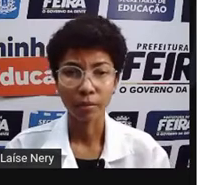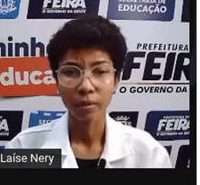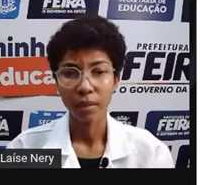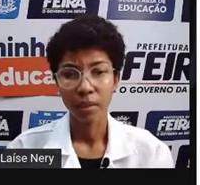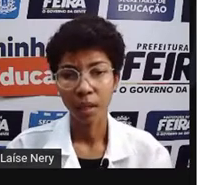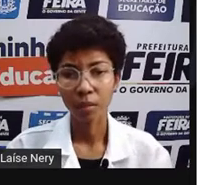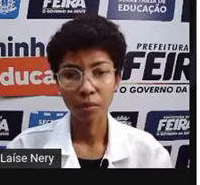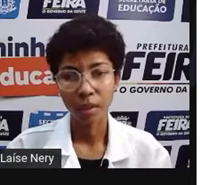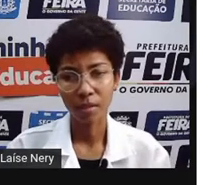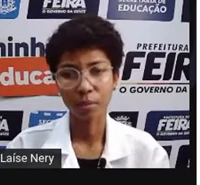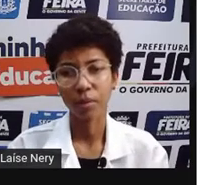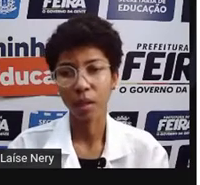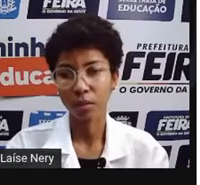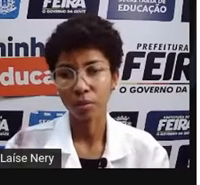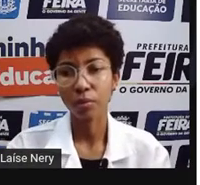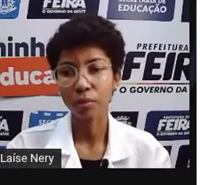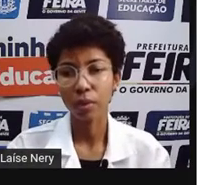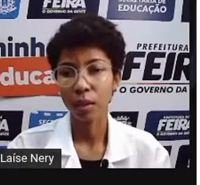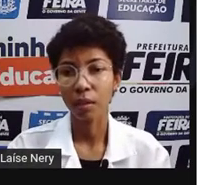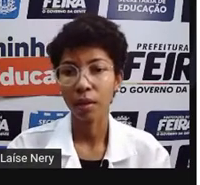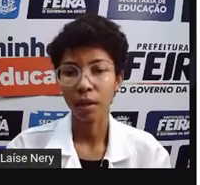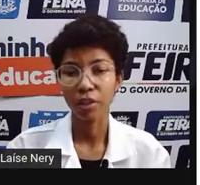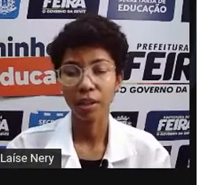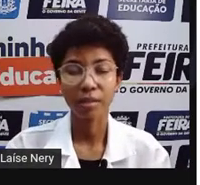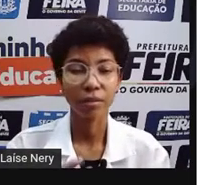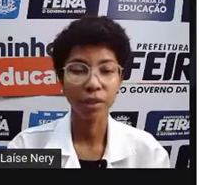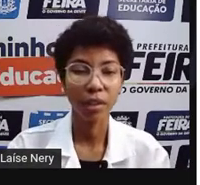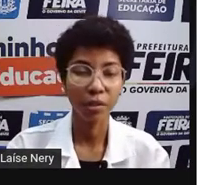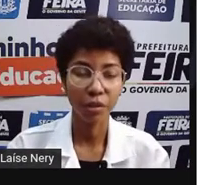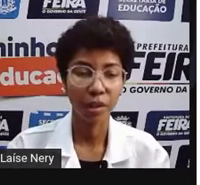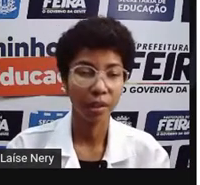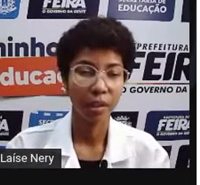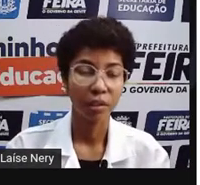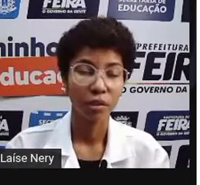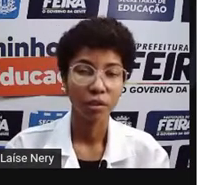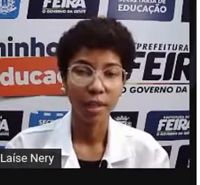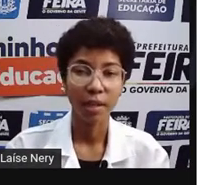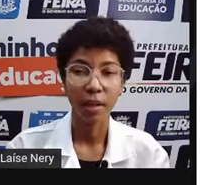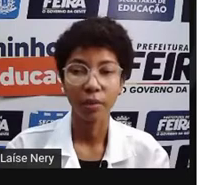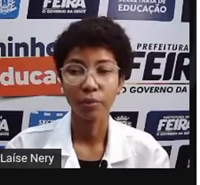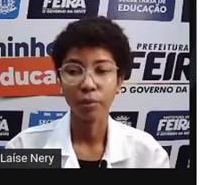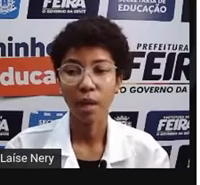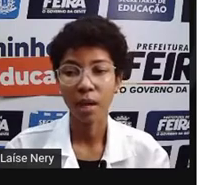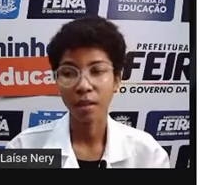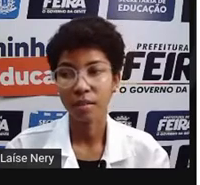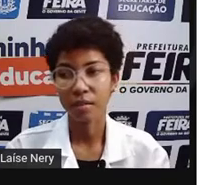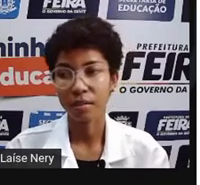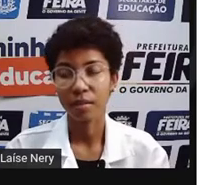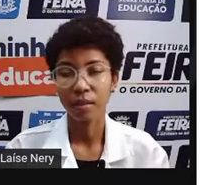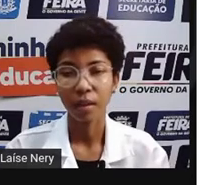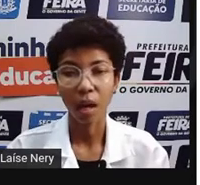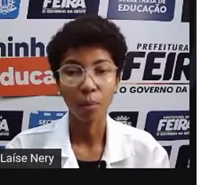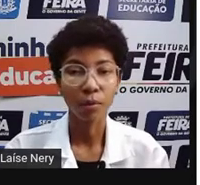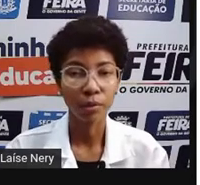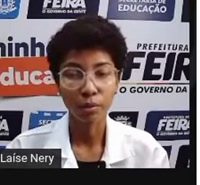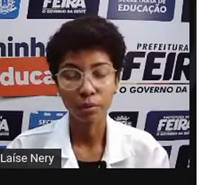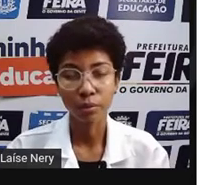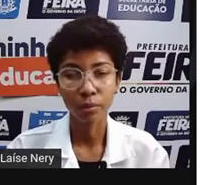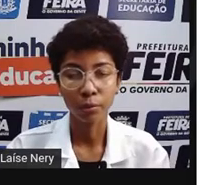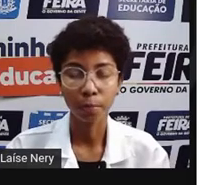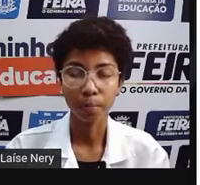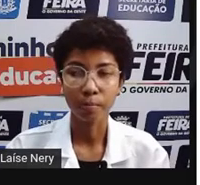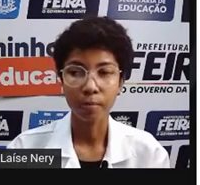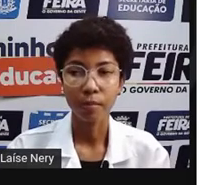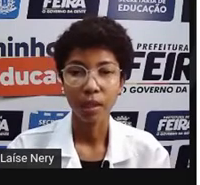impacto na natureza, porque a geração de energia gera o gás carbônico,